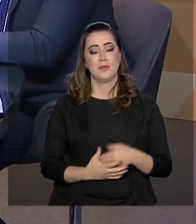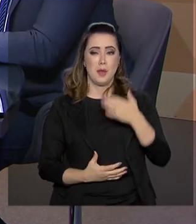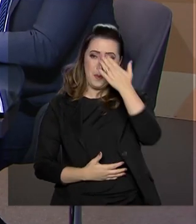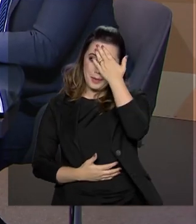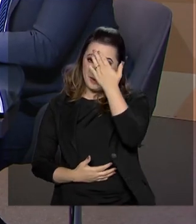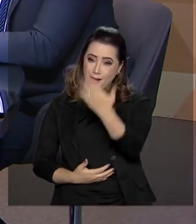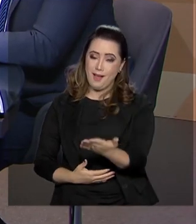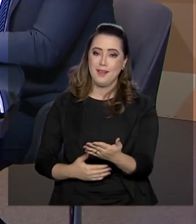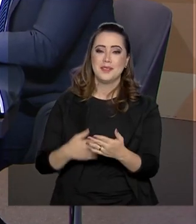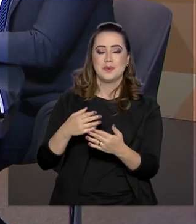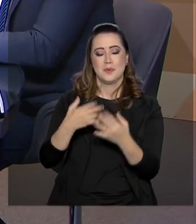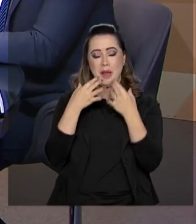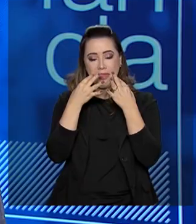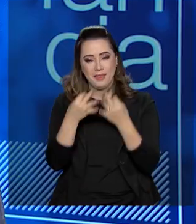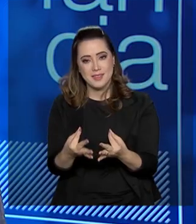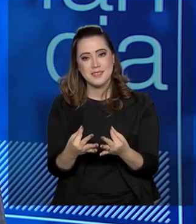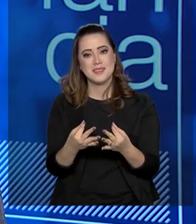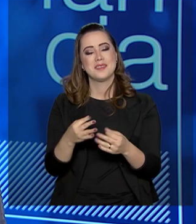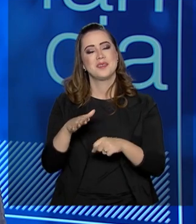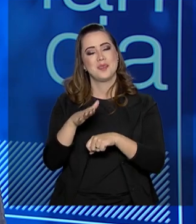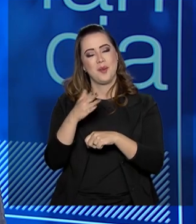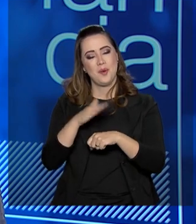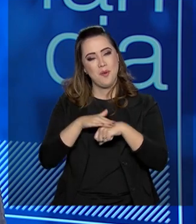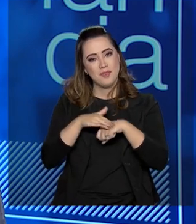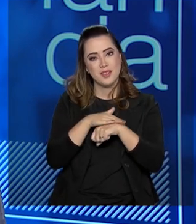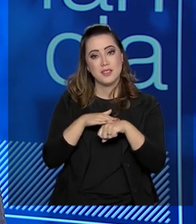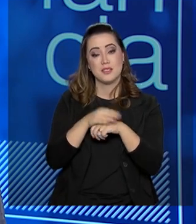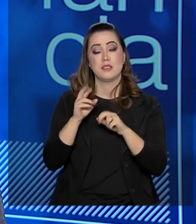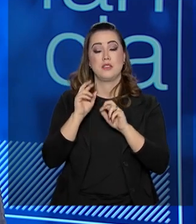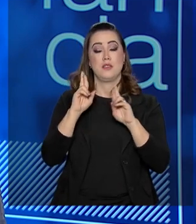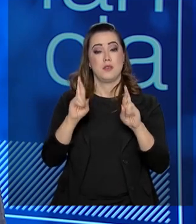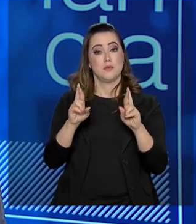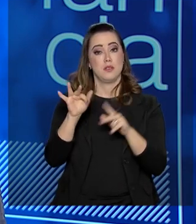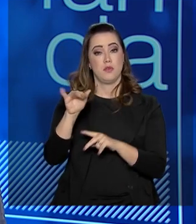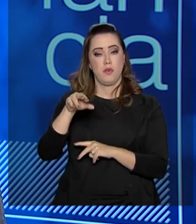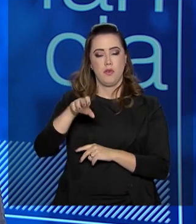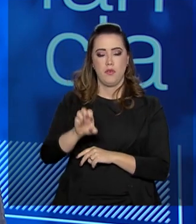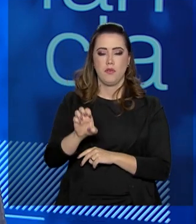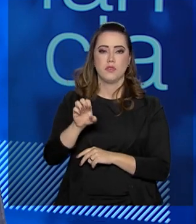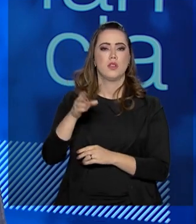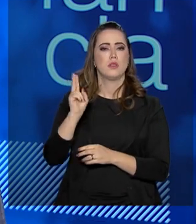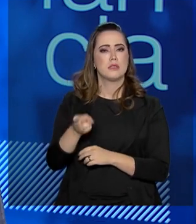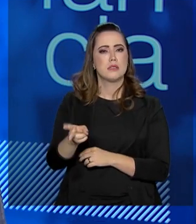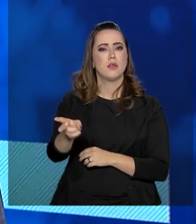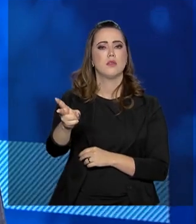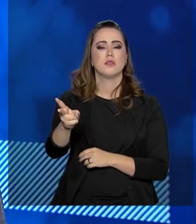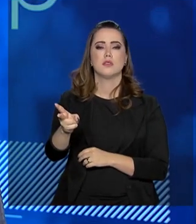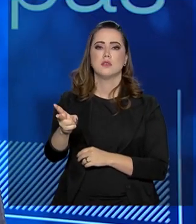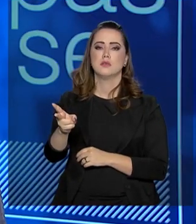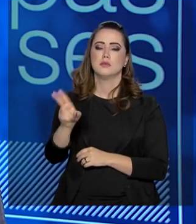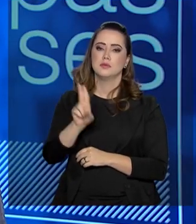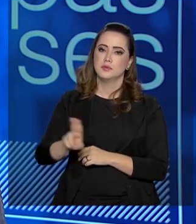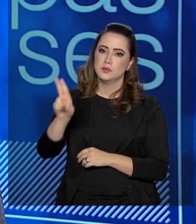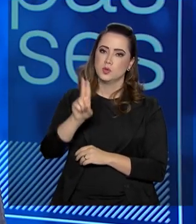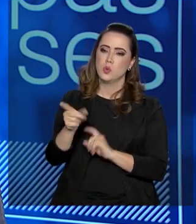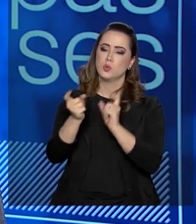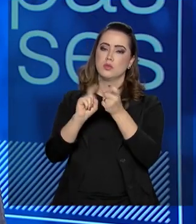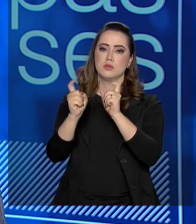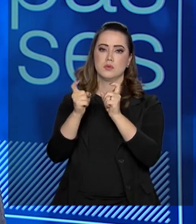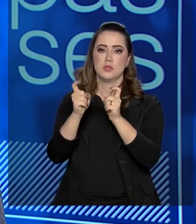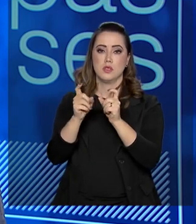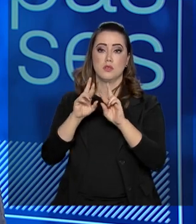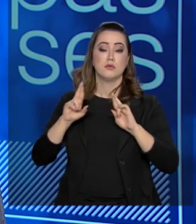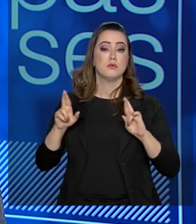obrigado, Paulo, pela sua atenção, cordialidade. espero que o FNDE continue sendo um instrumento de gestão